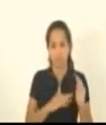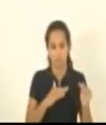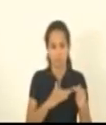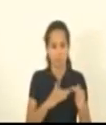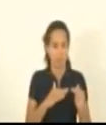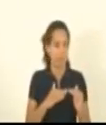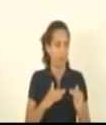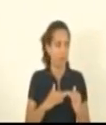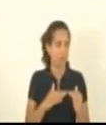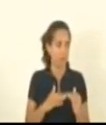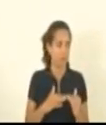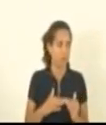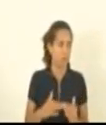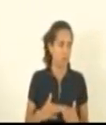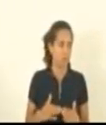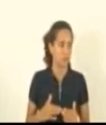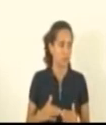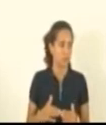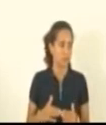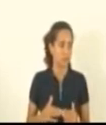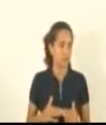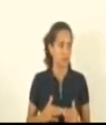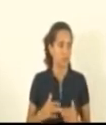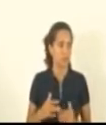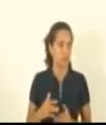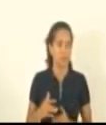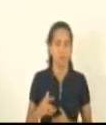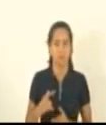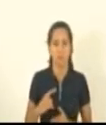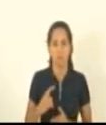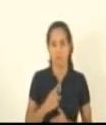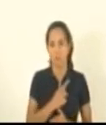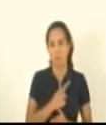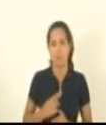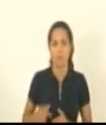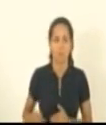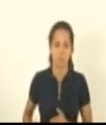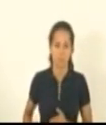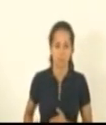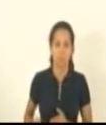o relator deputado Marcelo Santos com o relator com o relator aprovado senhor presidente devolva a matéria